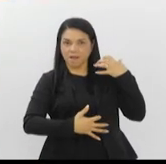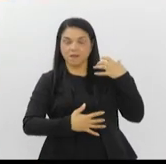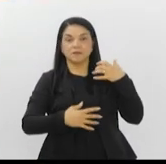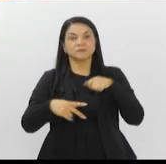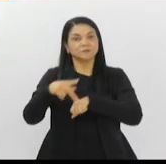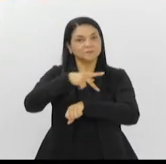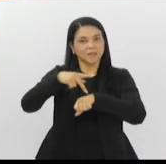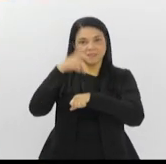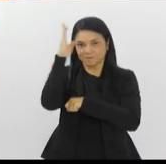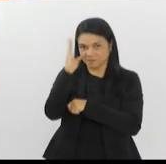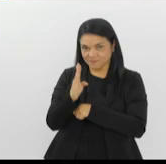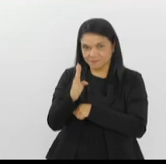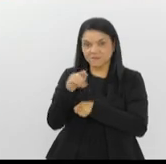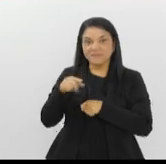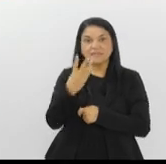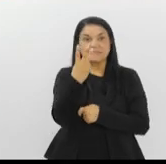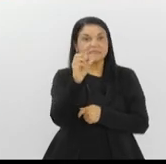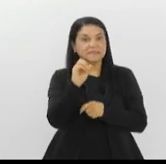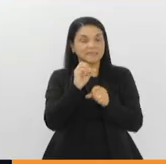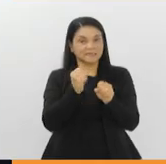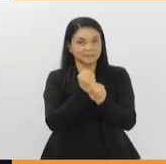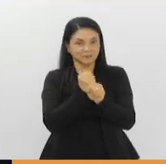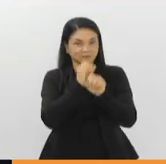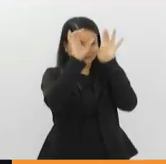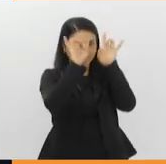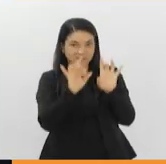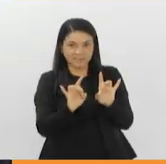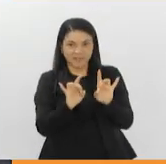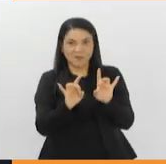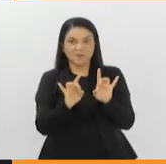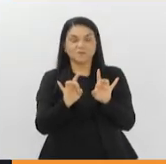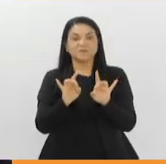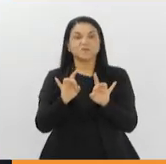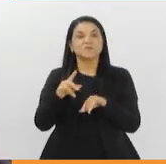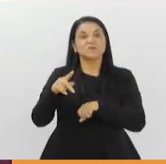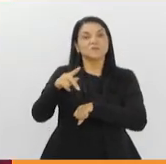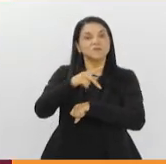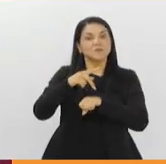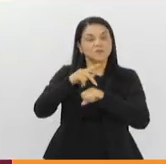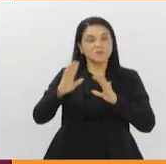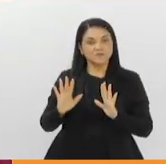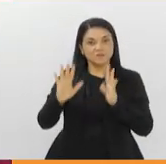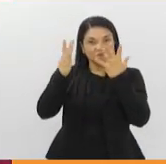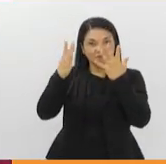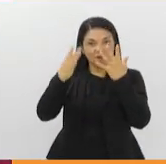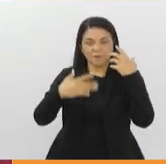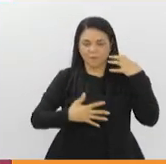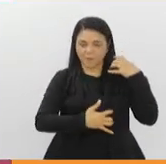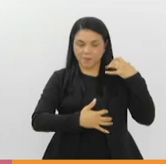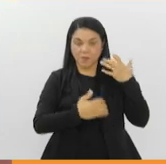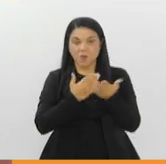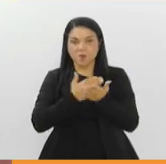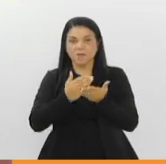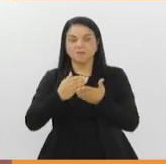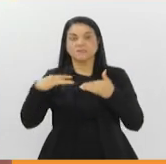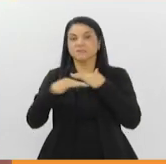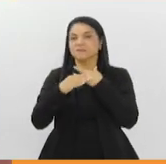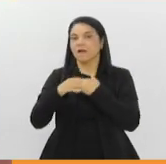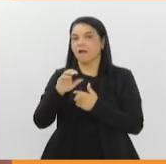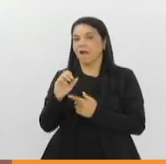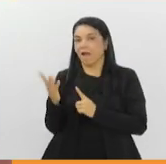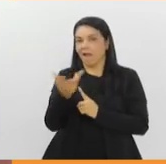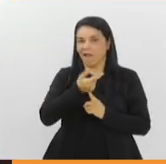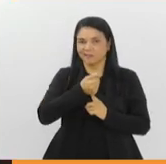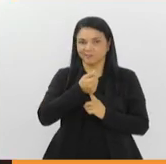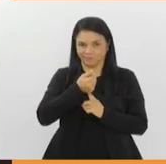comemorando 30 anos com uma edição especial. O Festival Internacional Rio Celo começa amanhã na Cidade das Artes, na Barra da Tijuca, na Zona